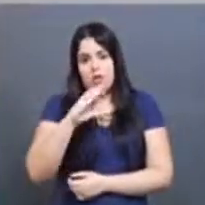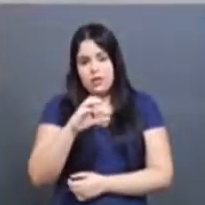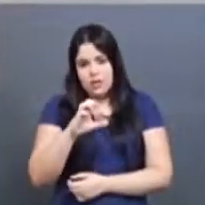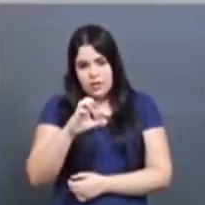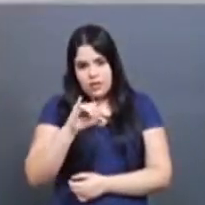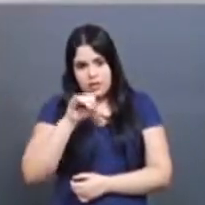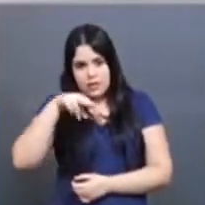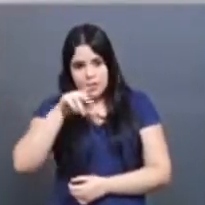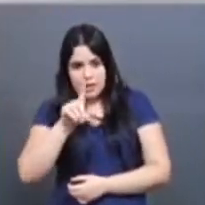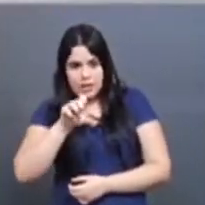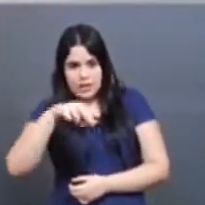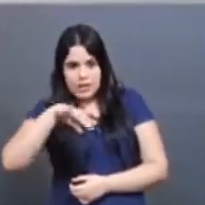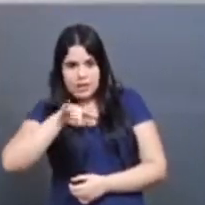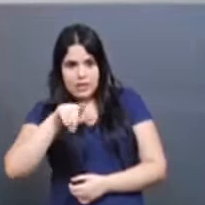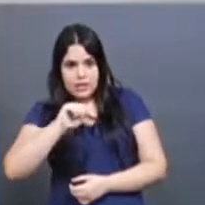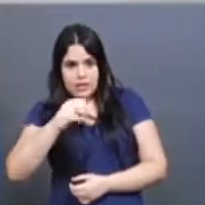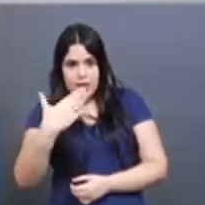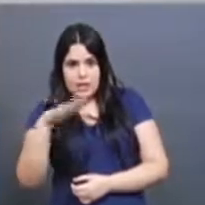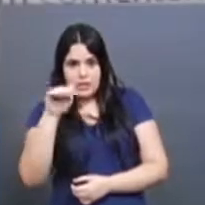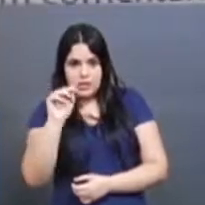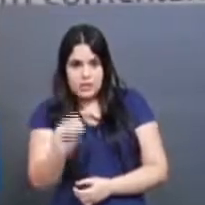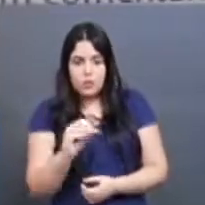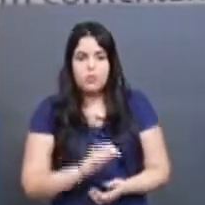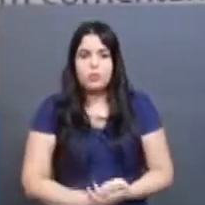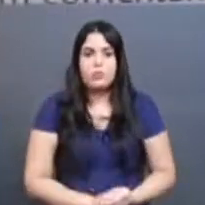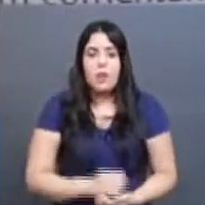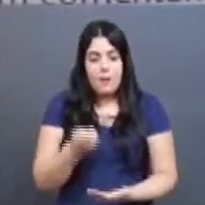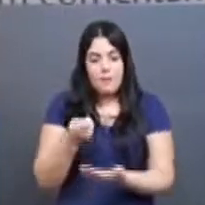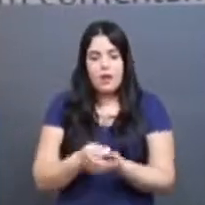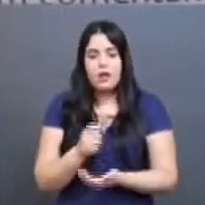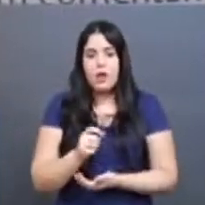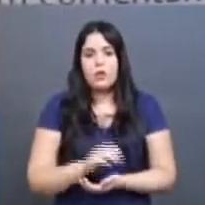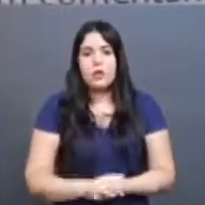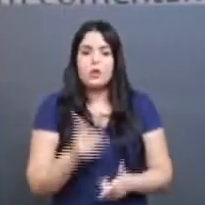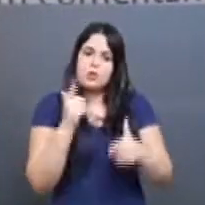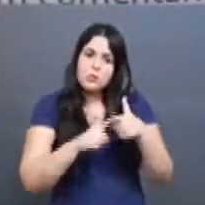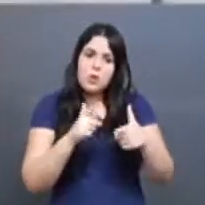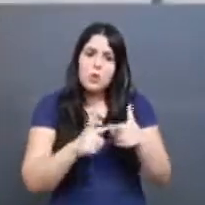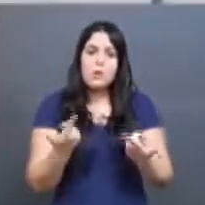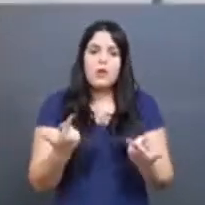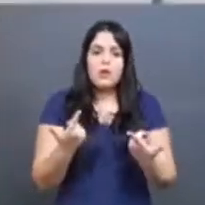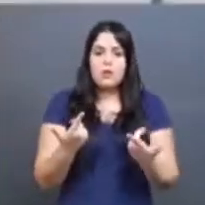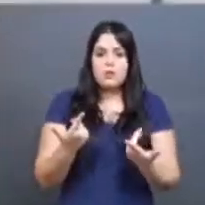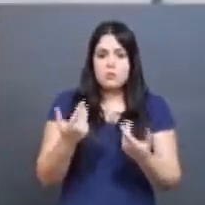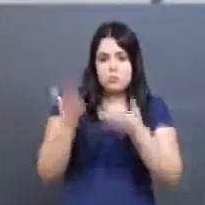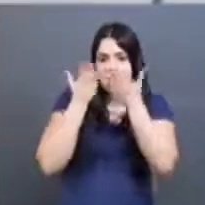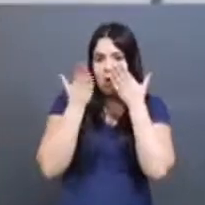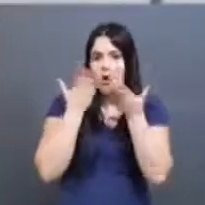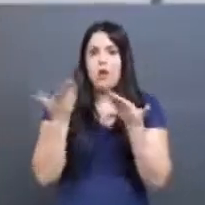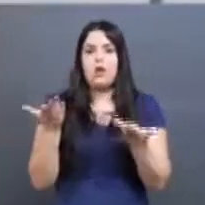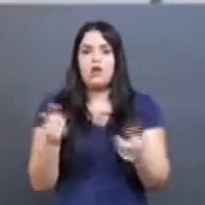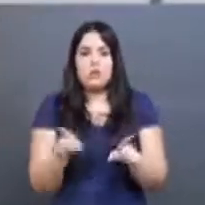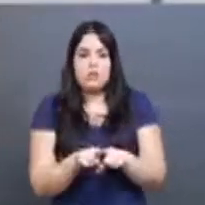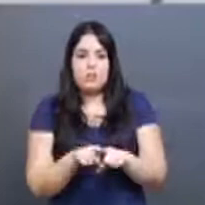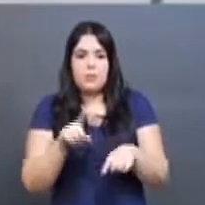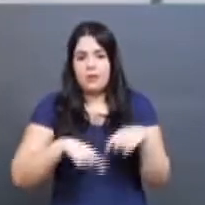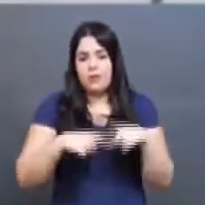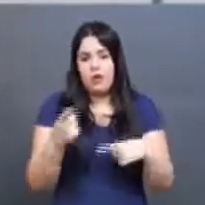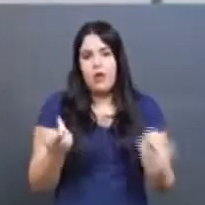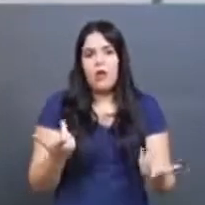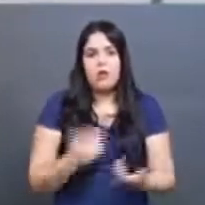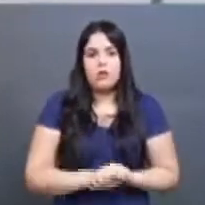né, a título de ressarcimento e reparação dos danos morais, dos danos materiais que eventualmente isso tenha